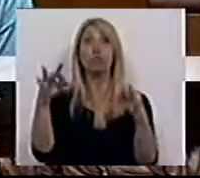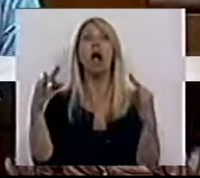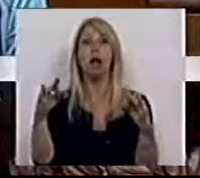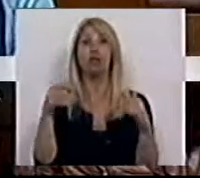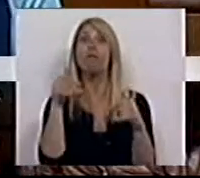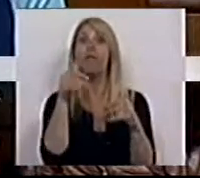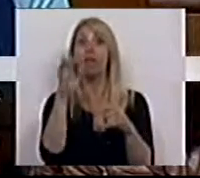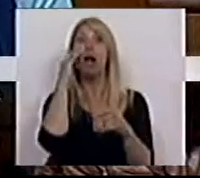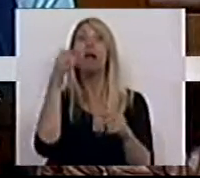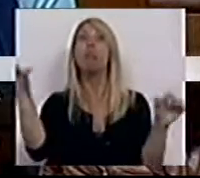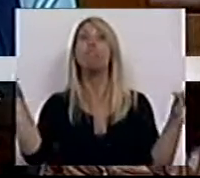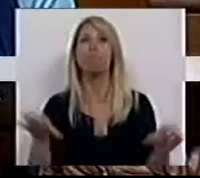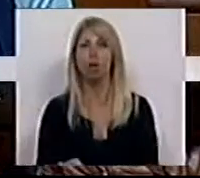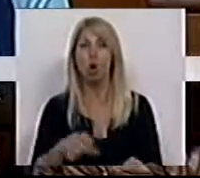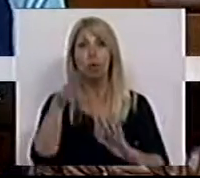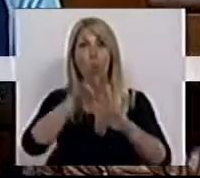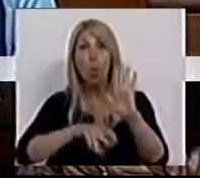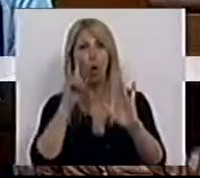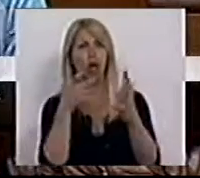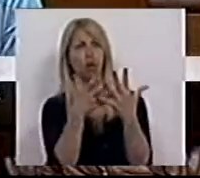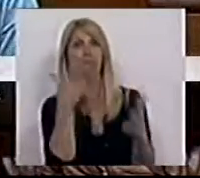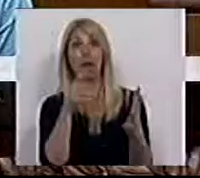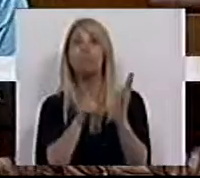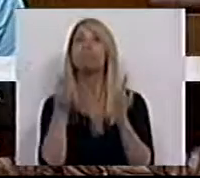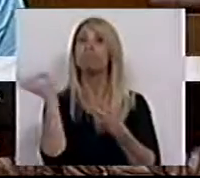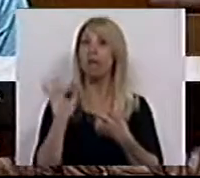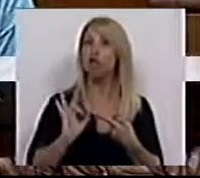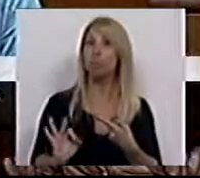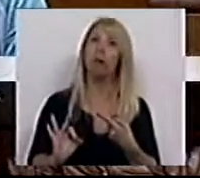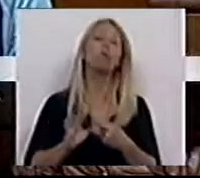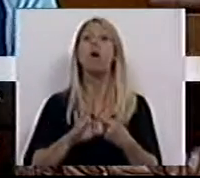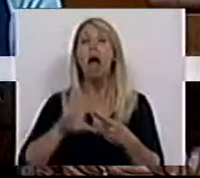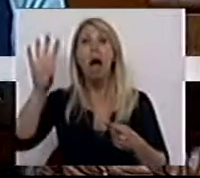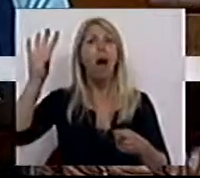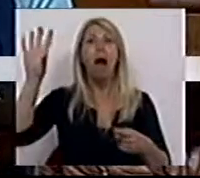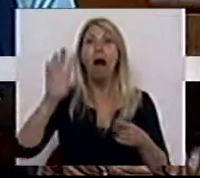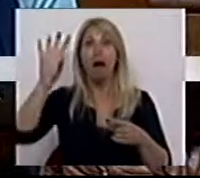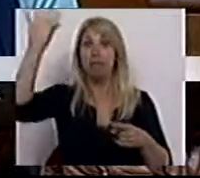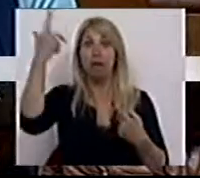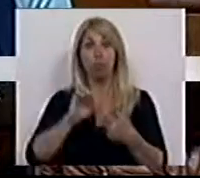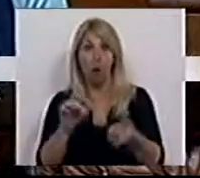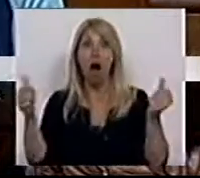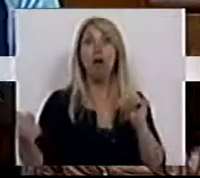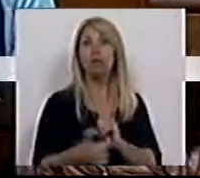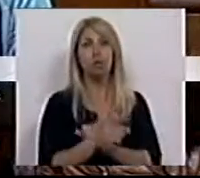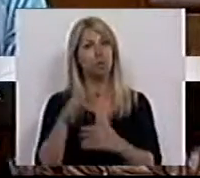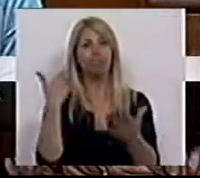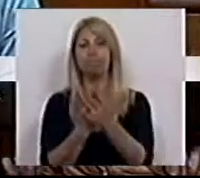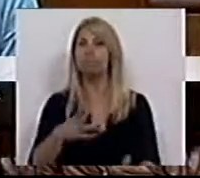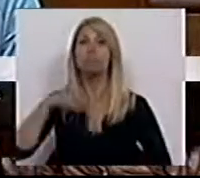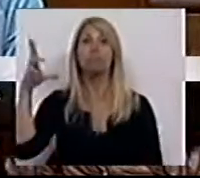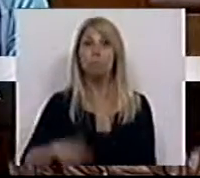relatório evidencia bem este aspecto. As alterações climáticas farão de Portugal um país